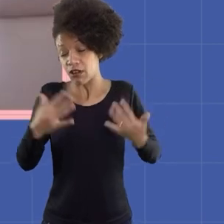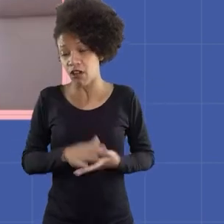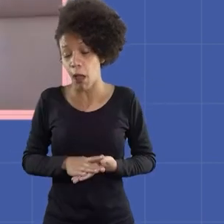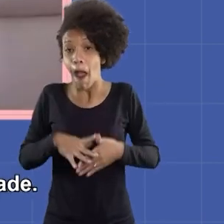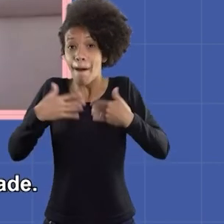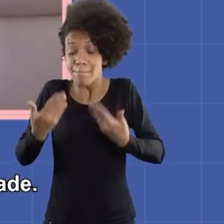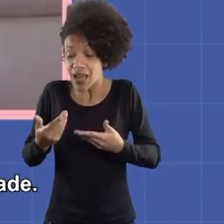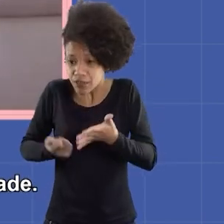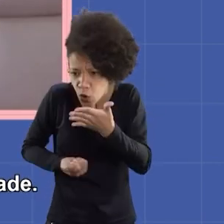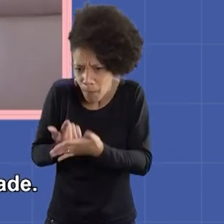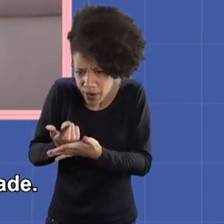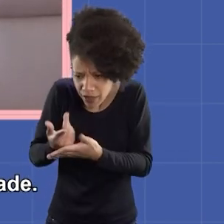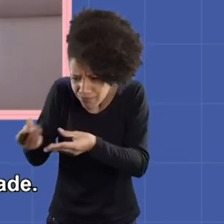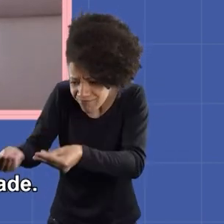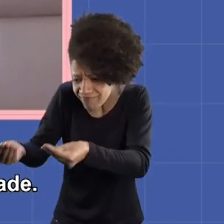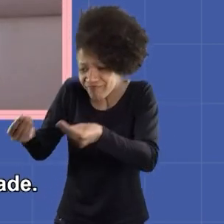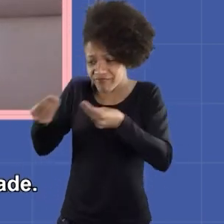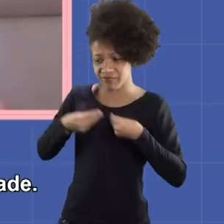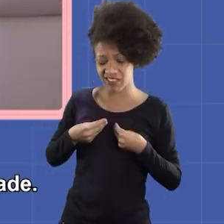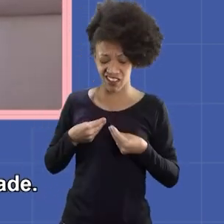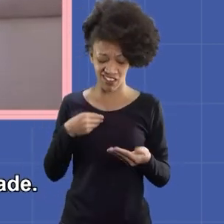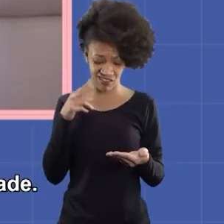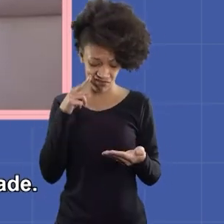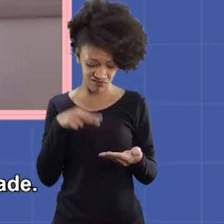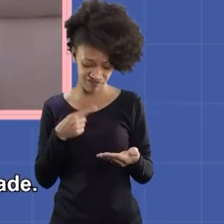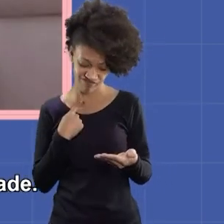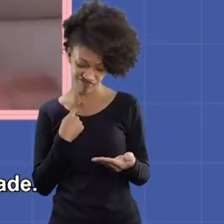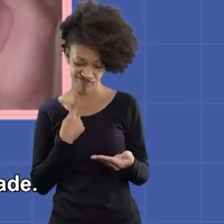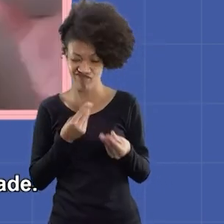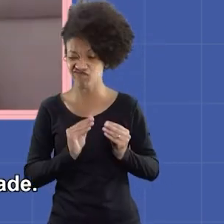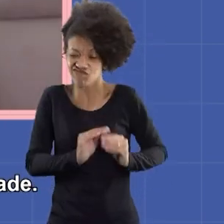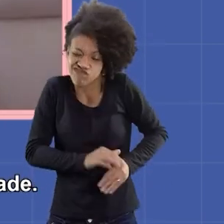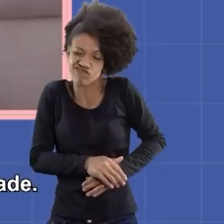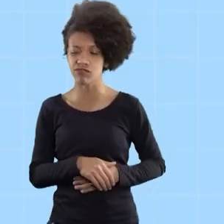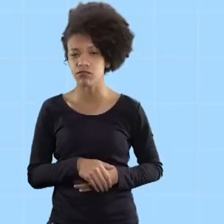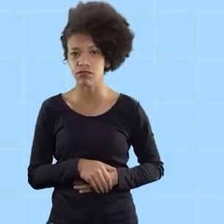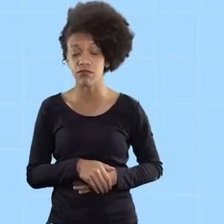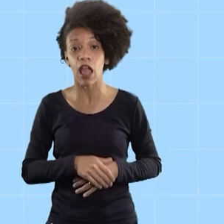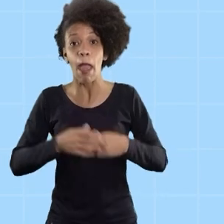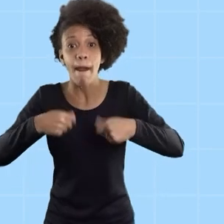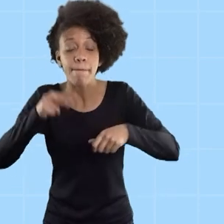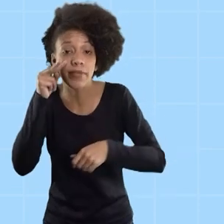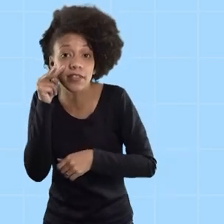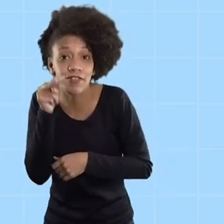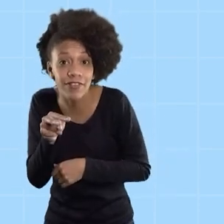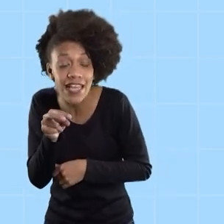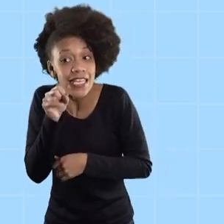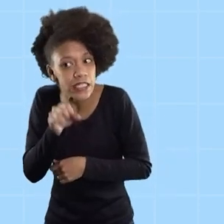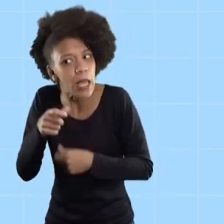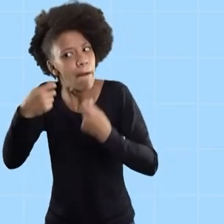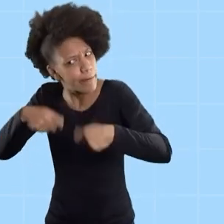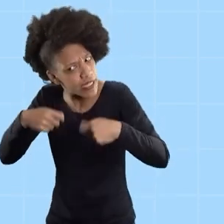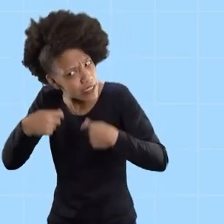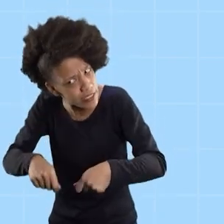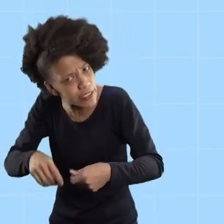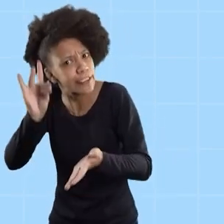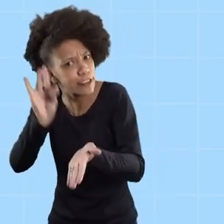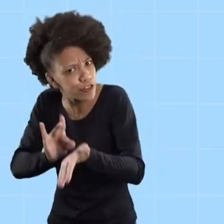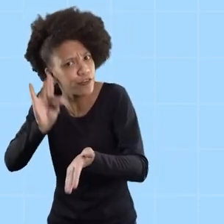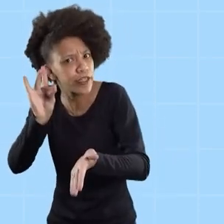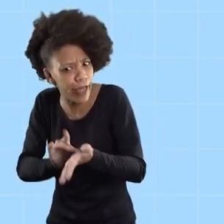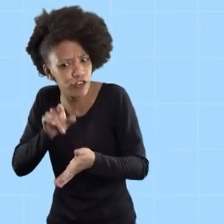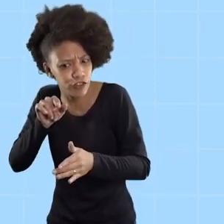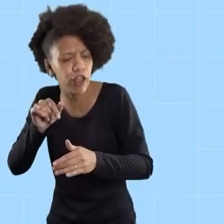gente porque depois quando eu passei para eu me montar a gente também tem que observar se a gente tá precisando muito